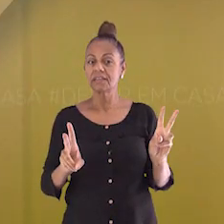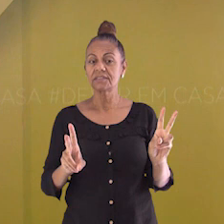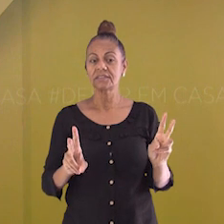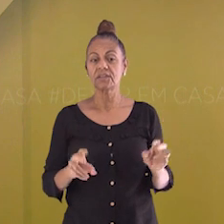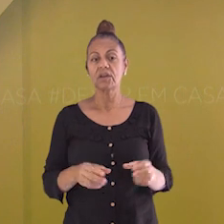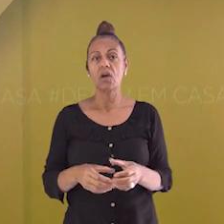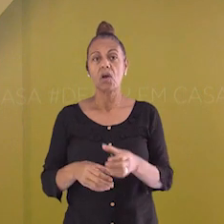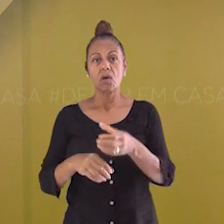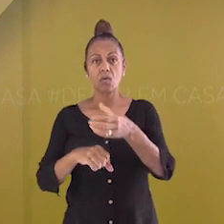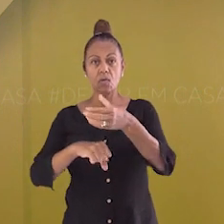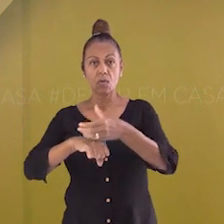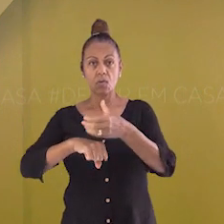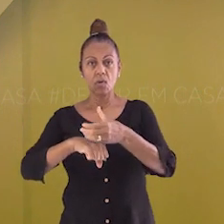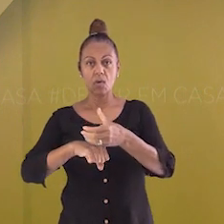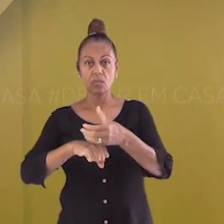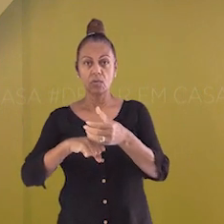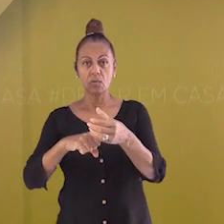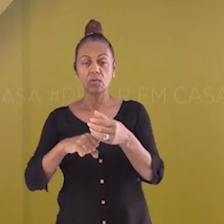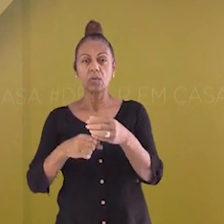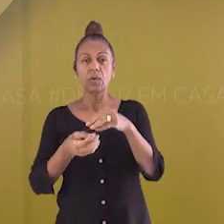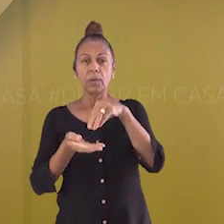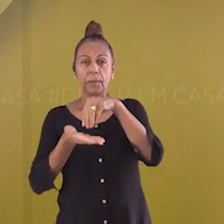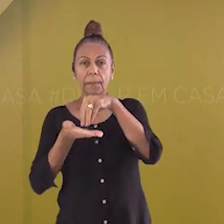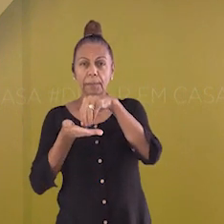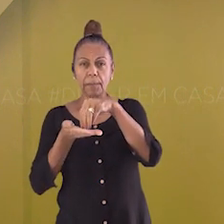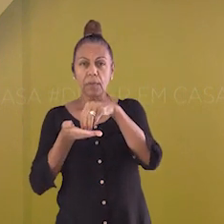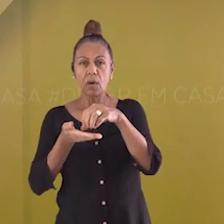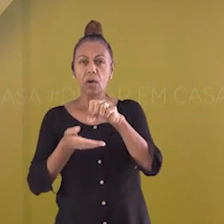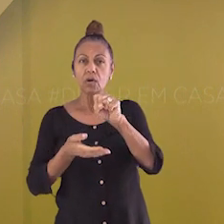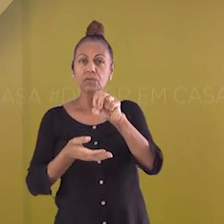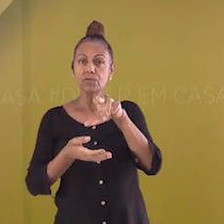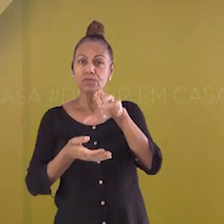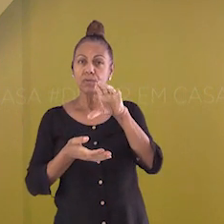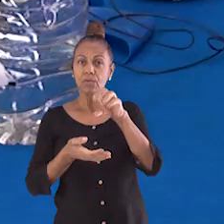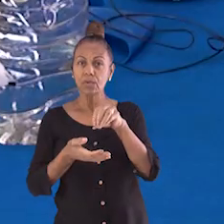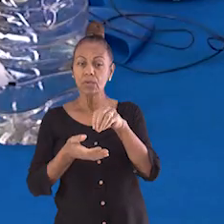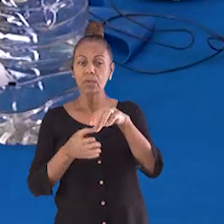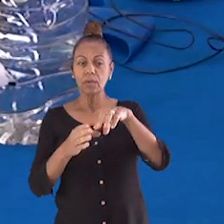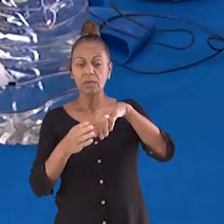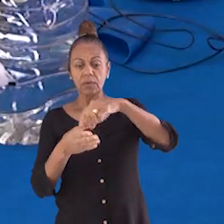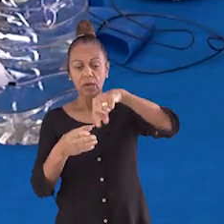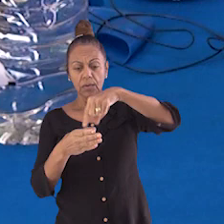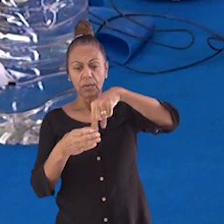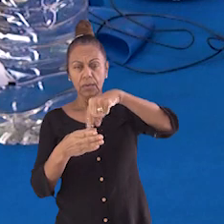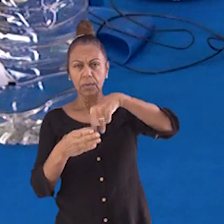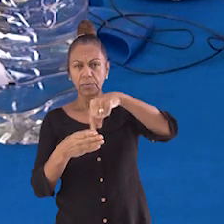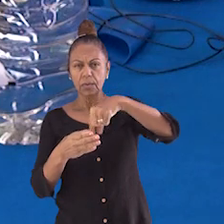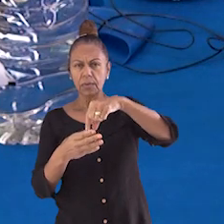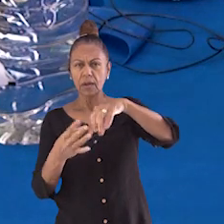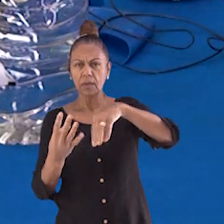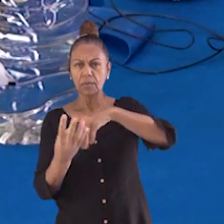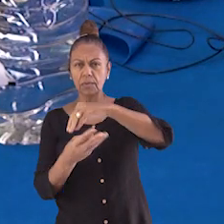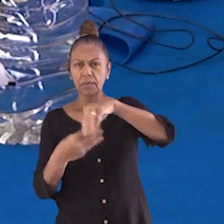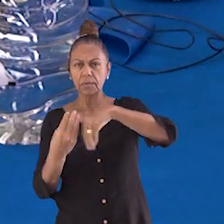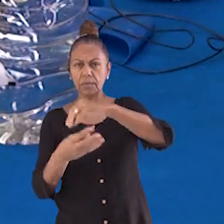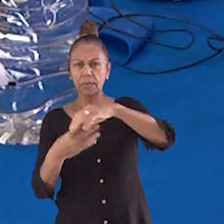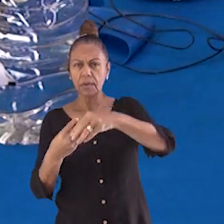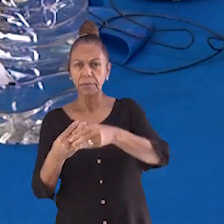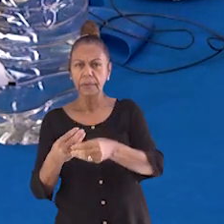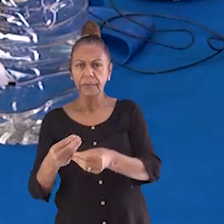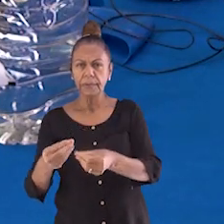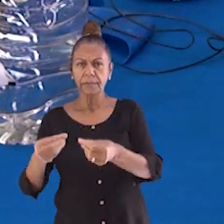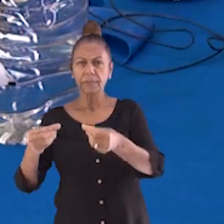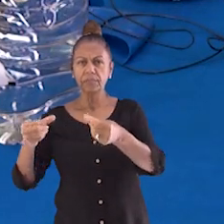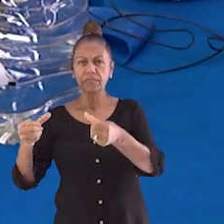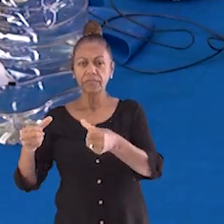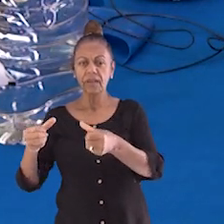Veja que no copo com suco em pó, todo o suco se dissolveu no copo. Isso também